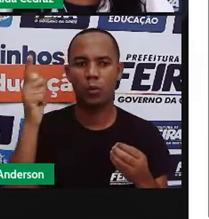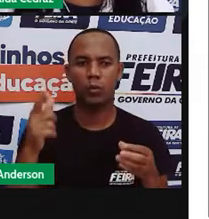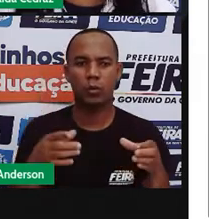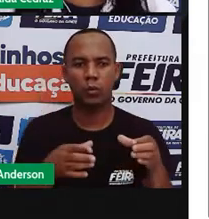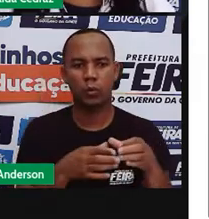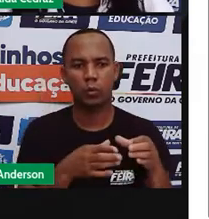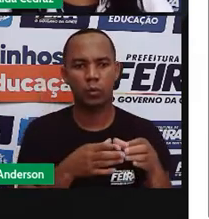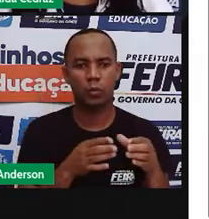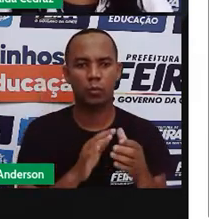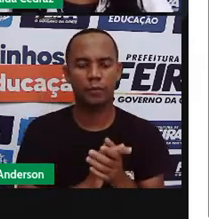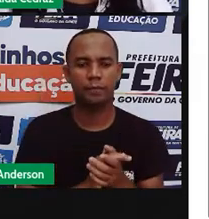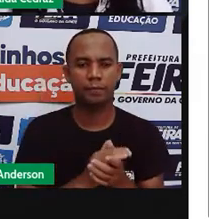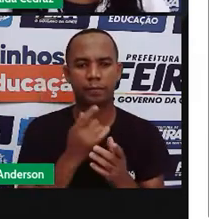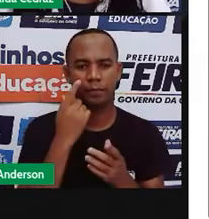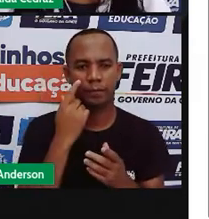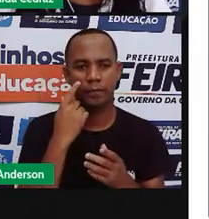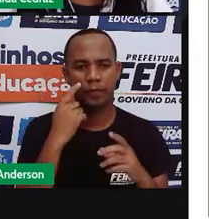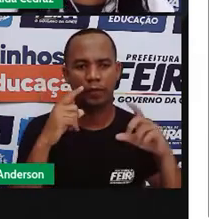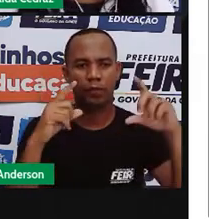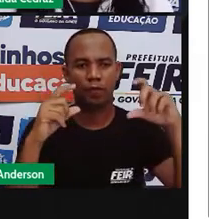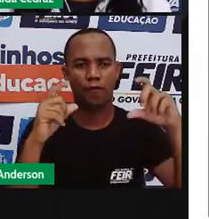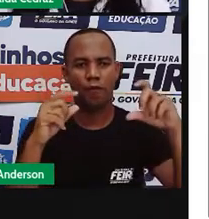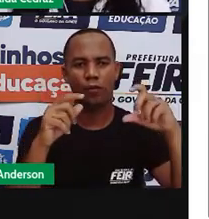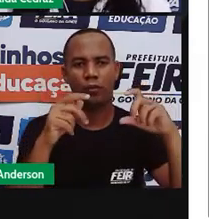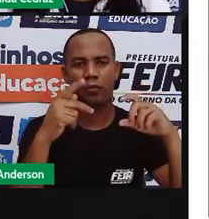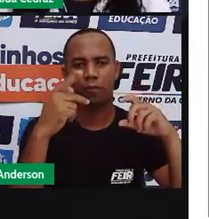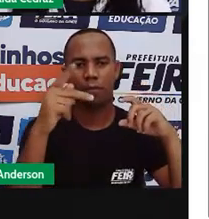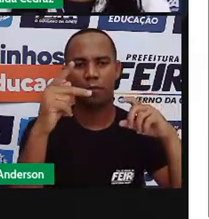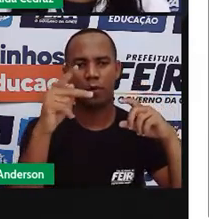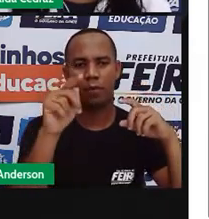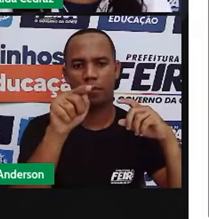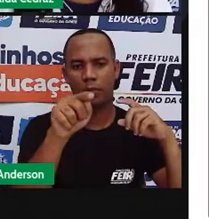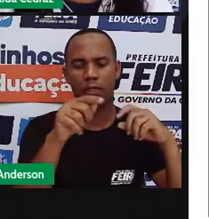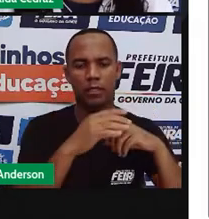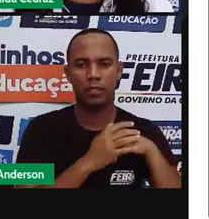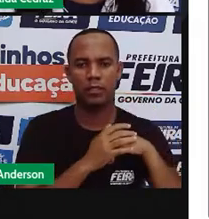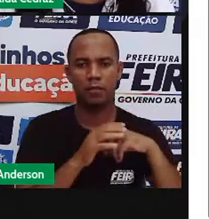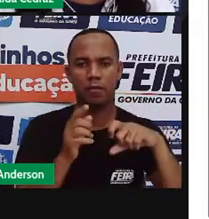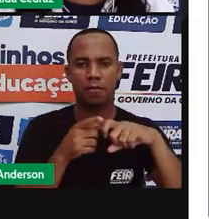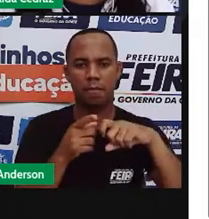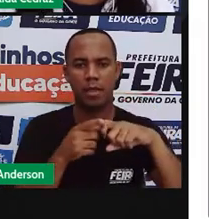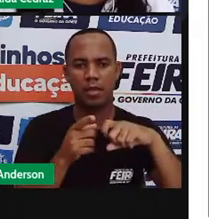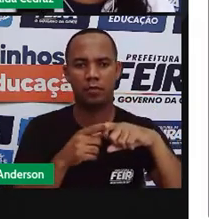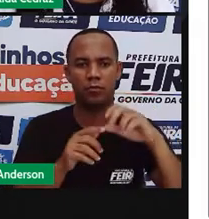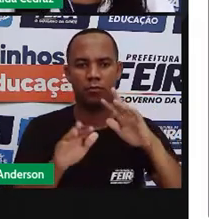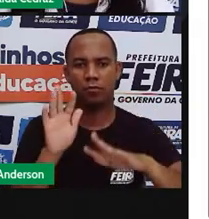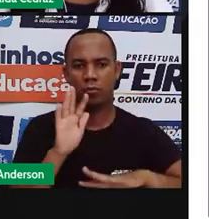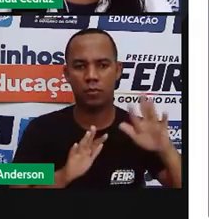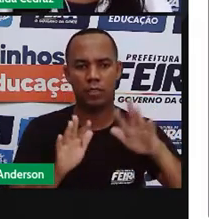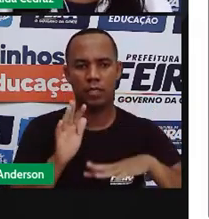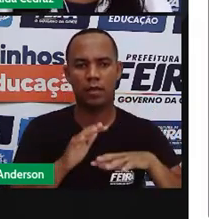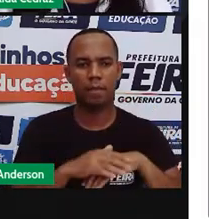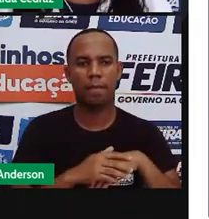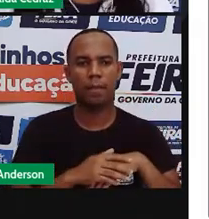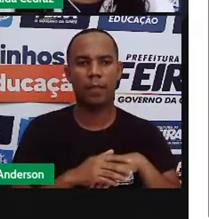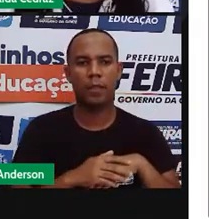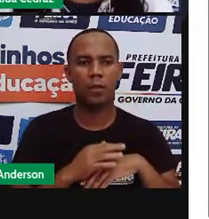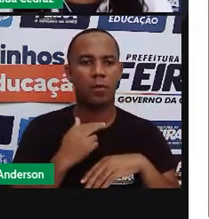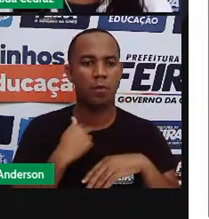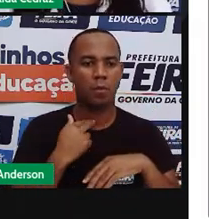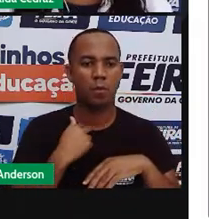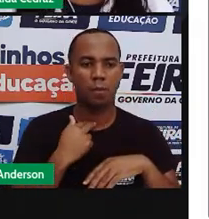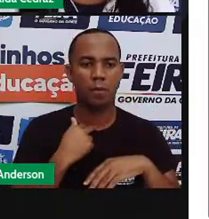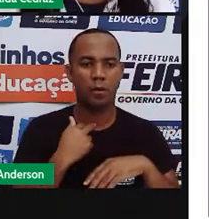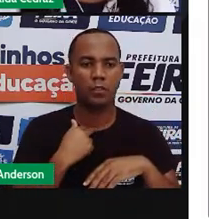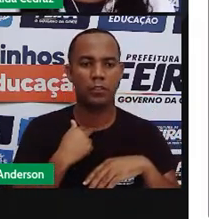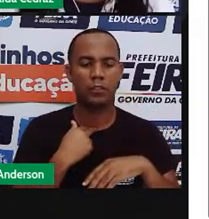a imagem desse homem pertence a ele e a gente tem que ter muito cuidado pra gente não pegar foto